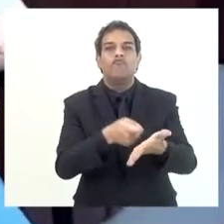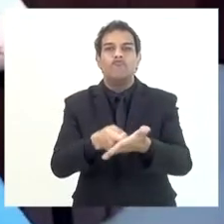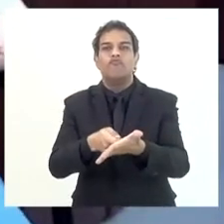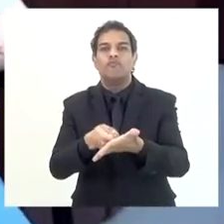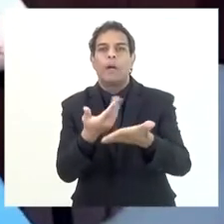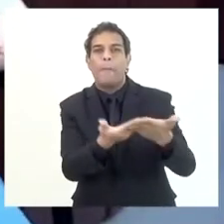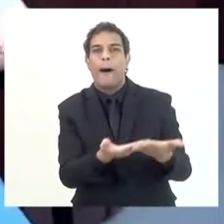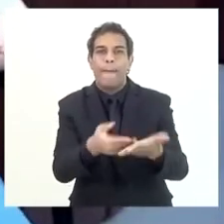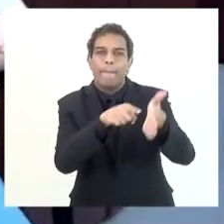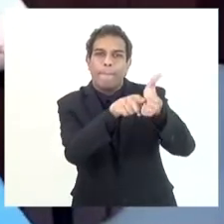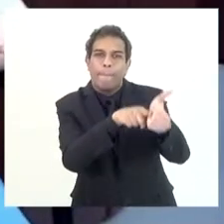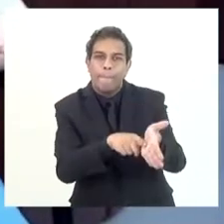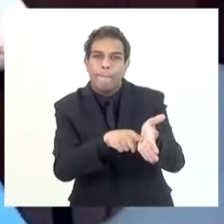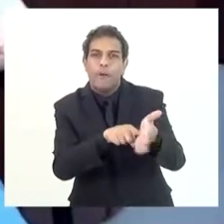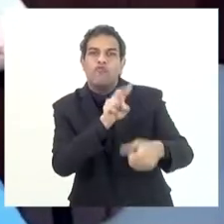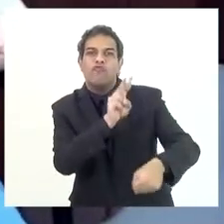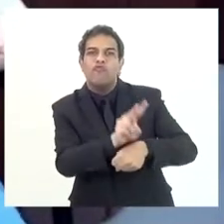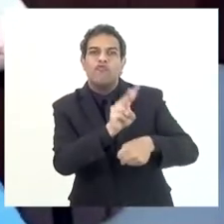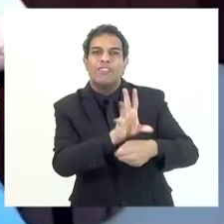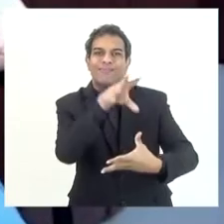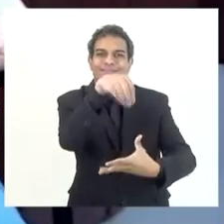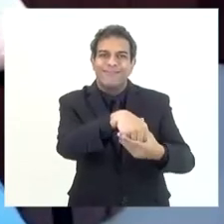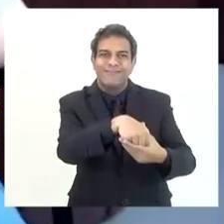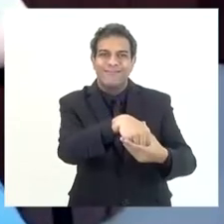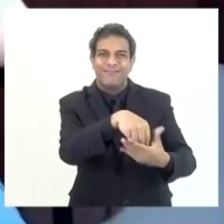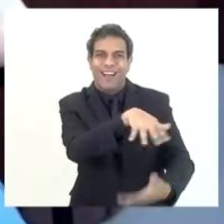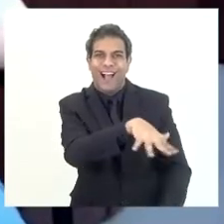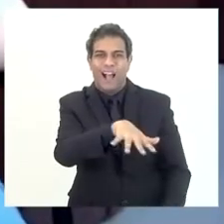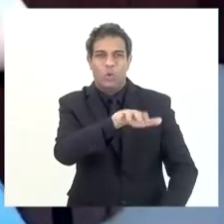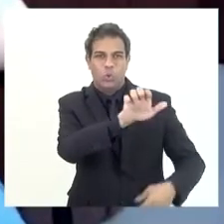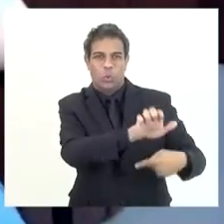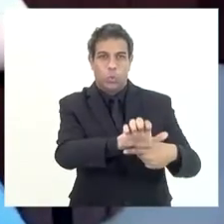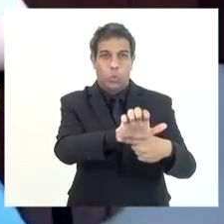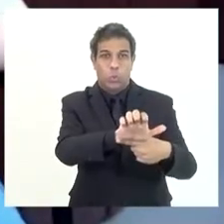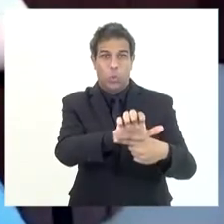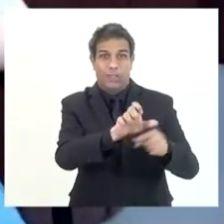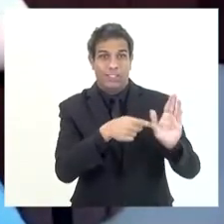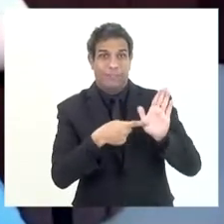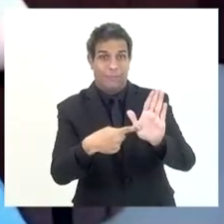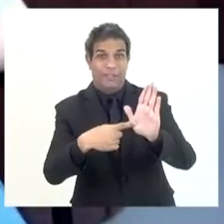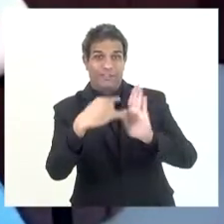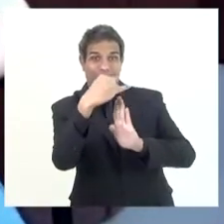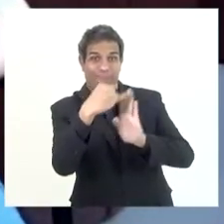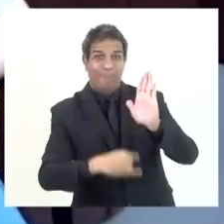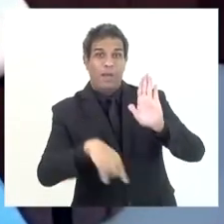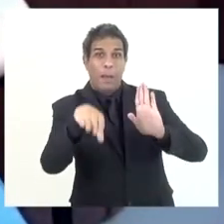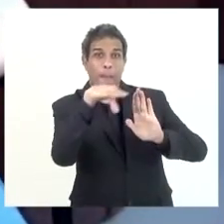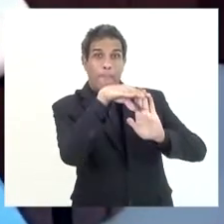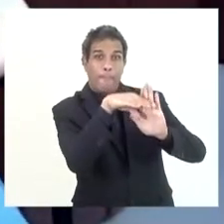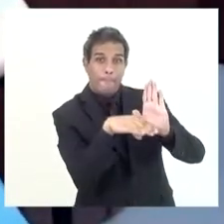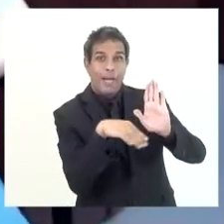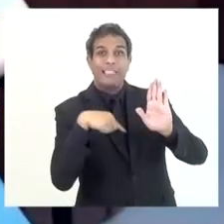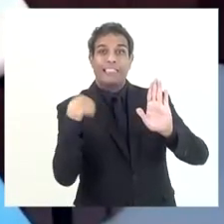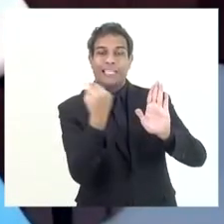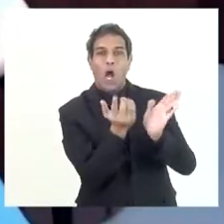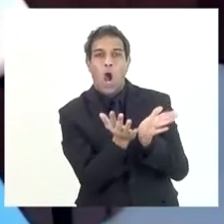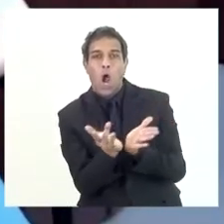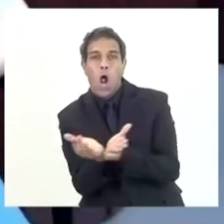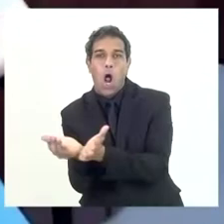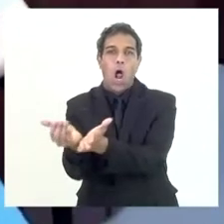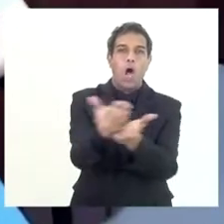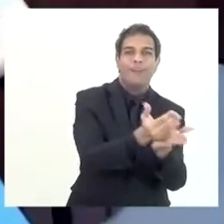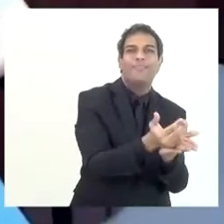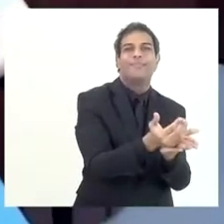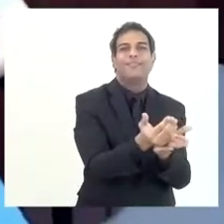na verificação do fiscal. Quando a gente apresenta as contas, justamente foi o que a gente mapeou como